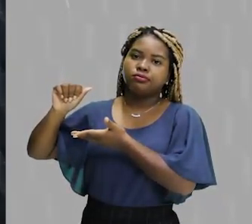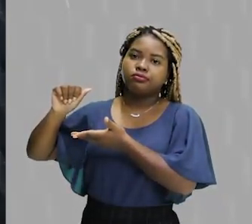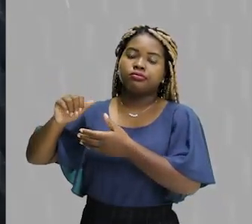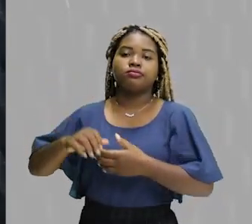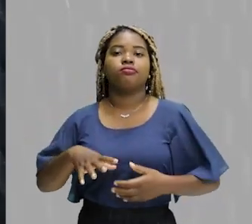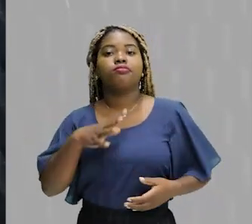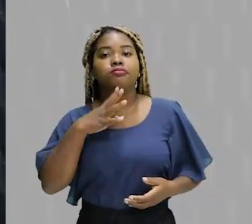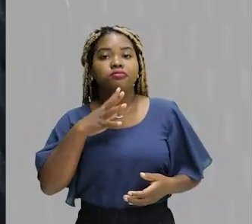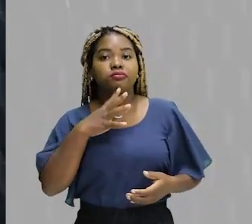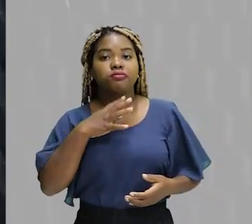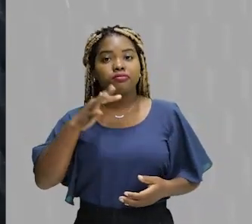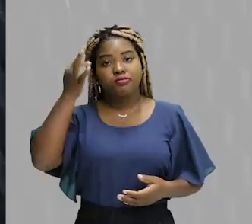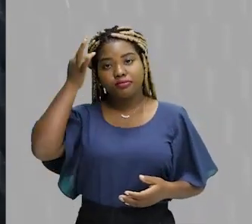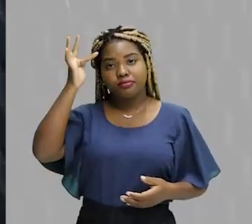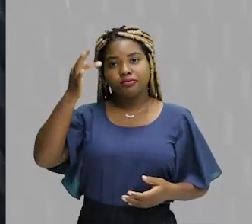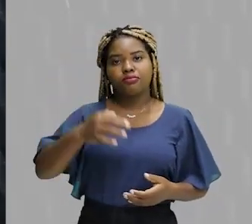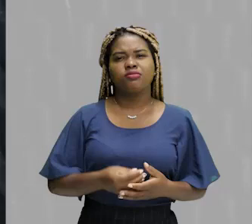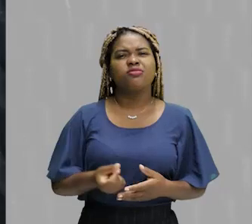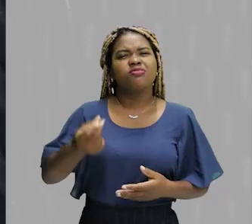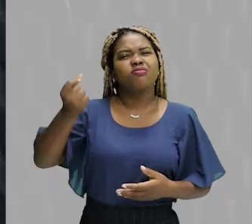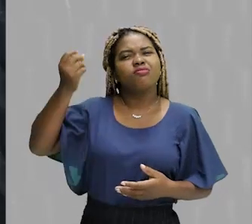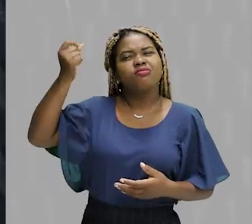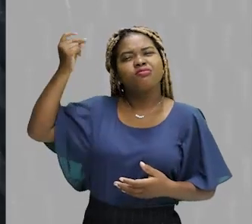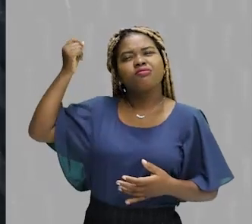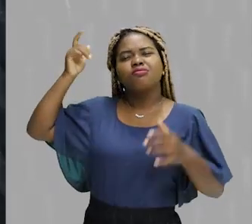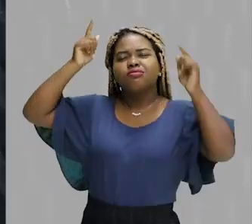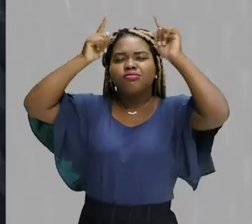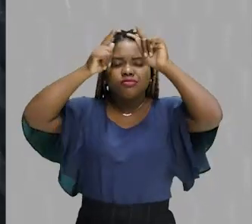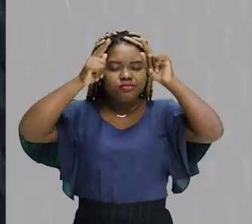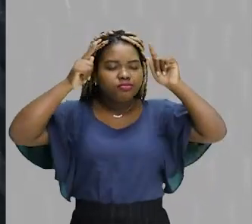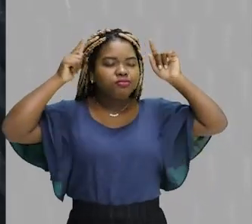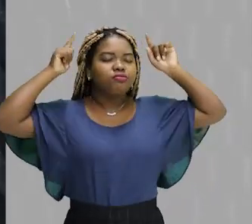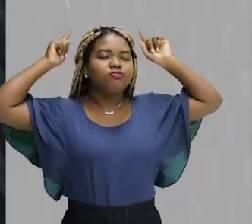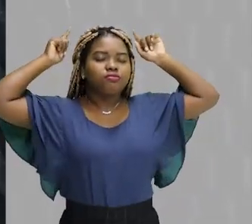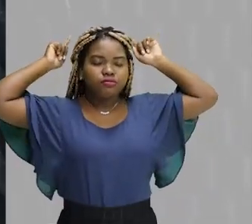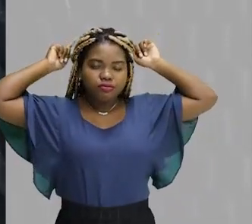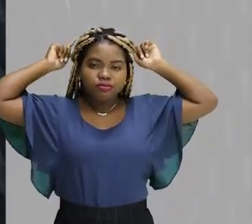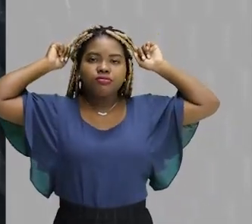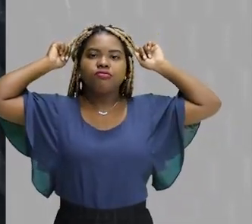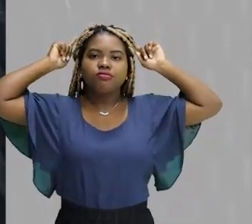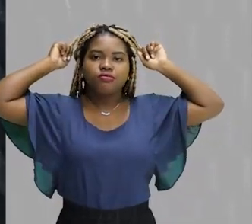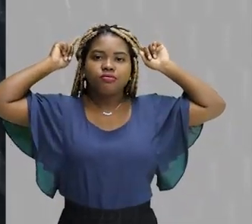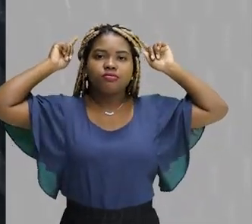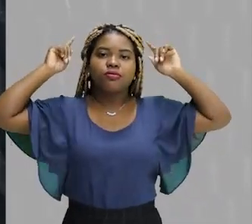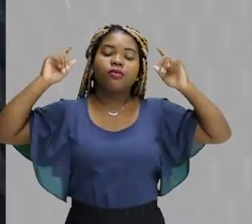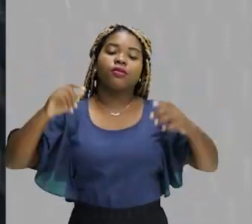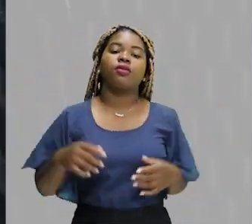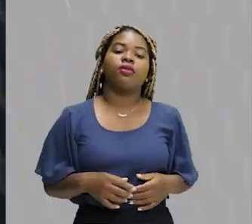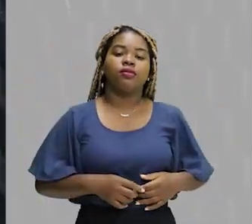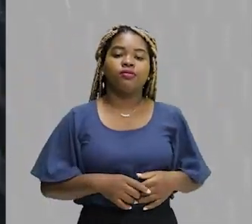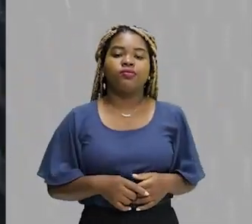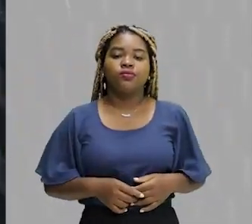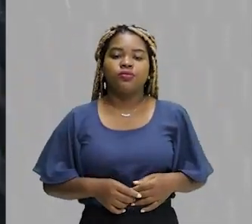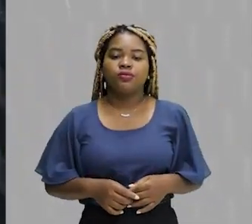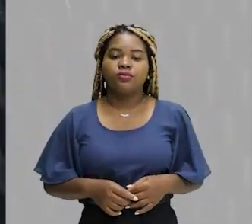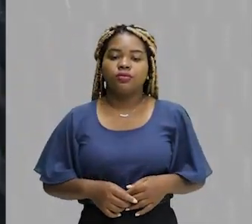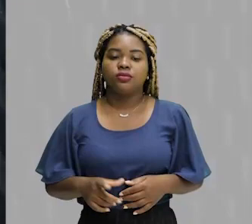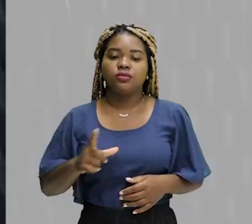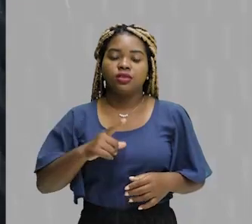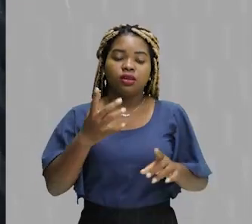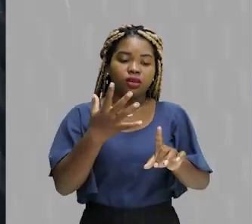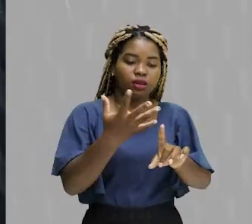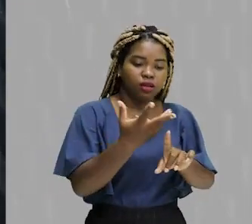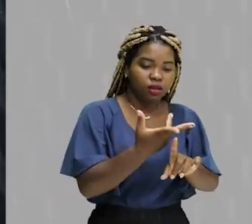nós estudamos a Grécia, Elad, essa Grécia, Elad famosa, ela vem trazendo a arte,